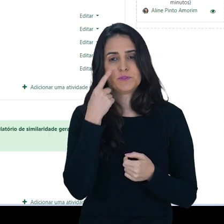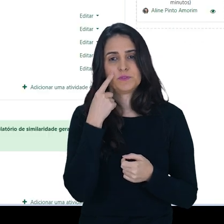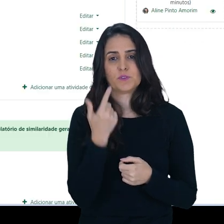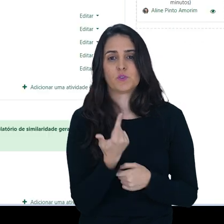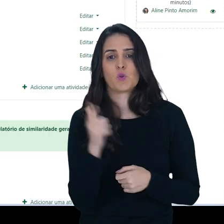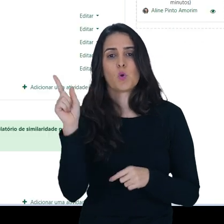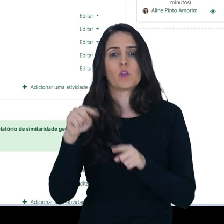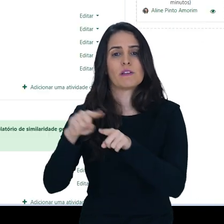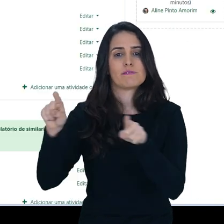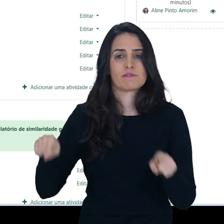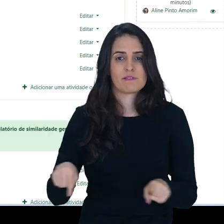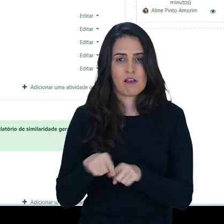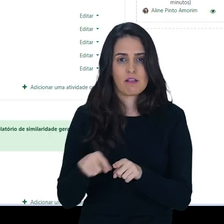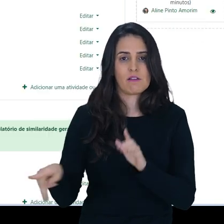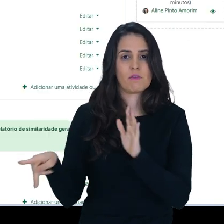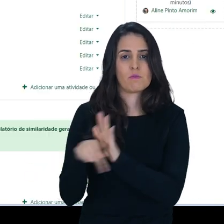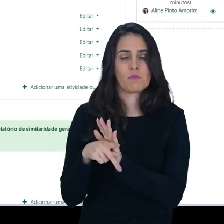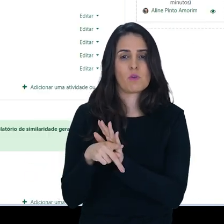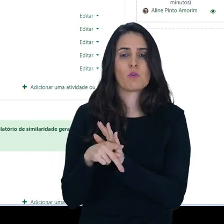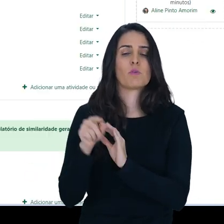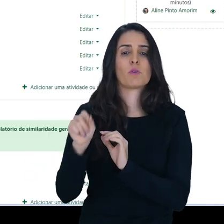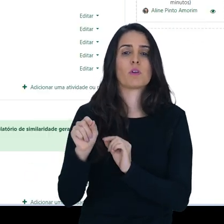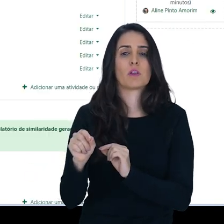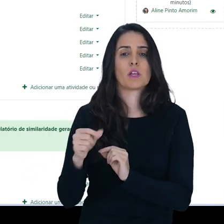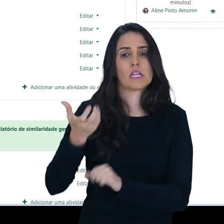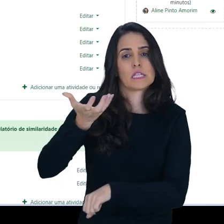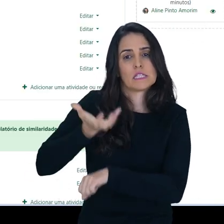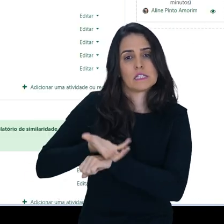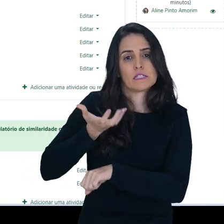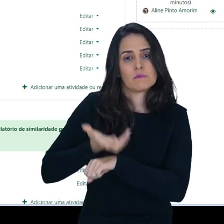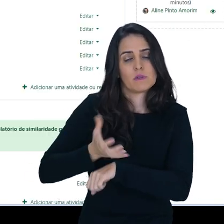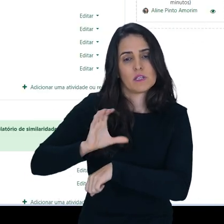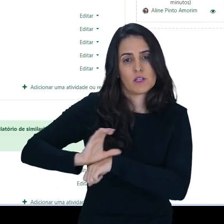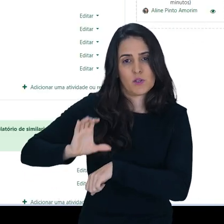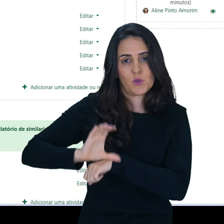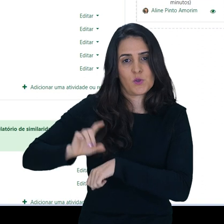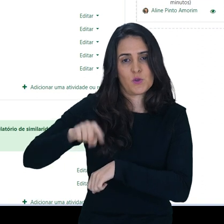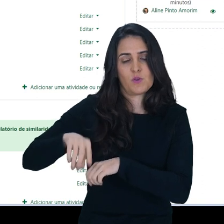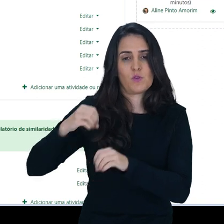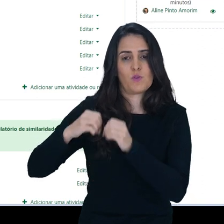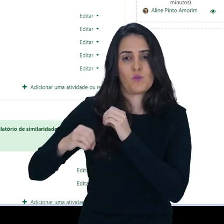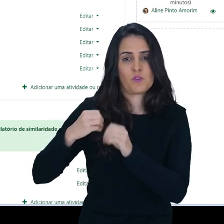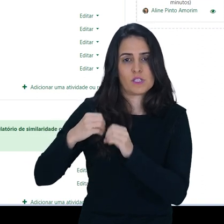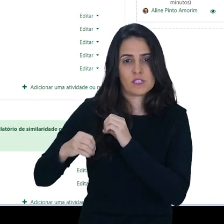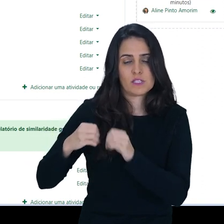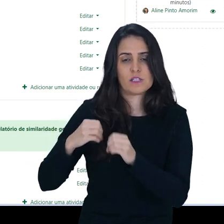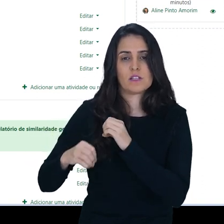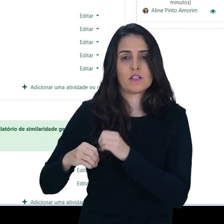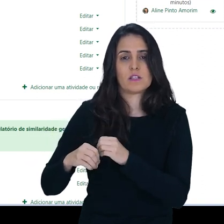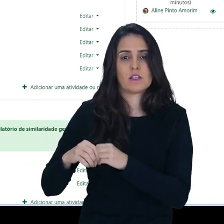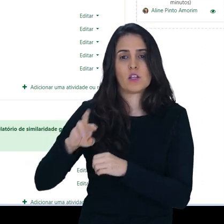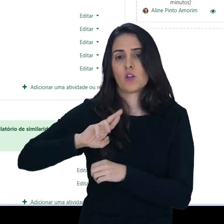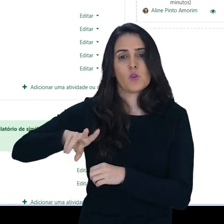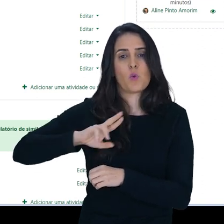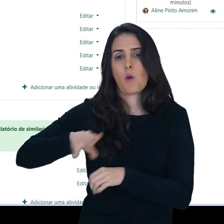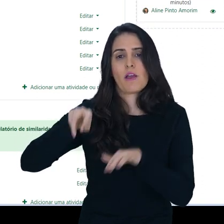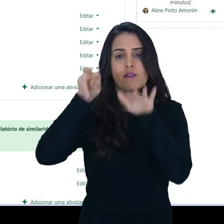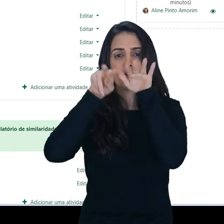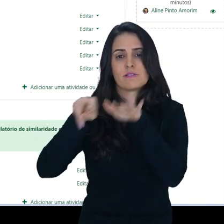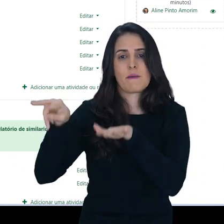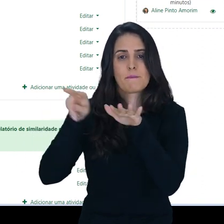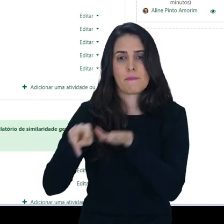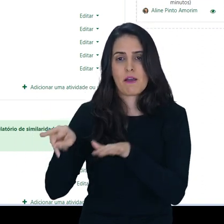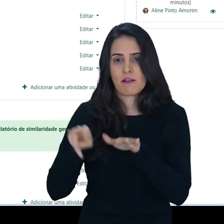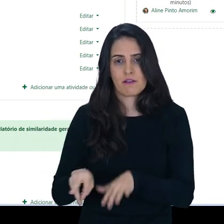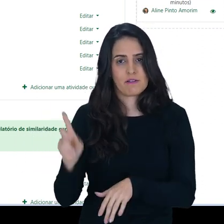eu vou passar para a outra sala que é o caso de uma disciplina, um curso aqui, uma oficina no caso, que